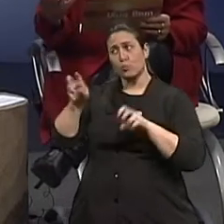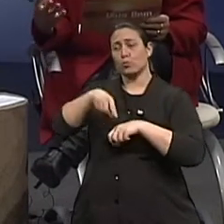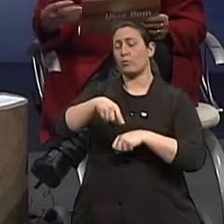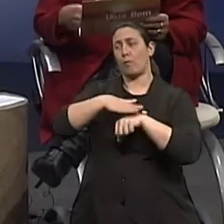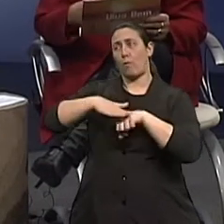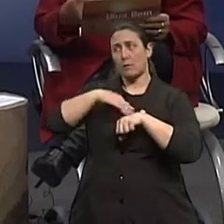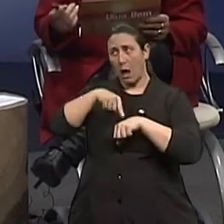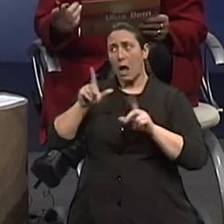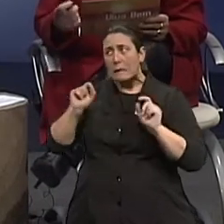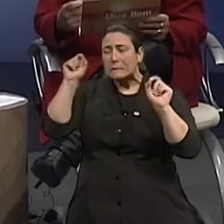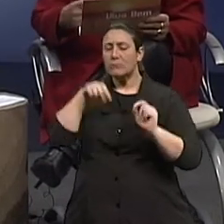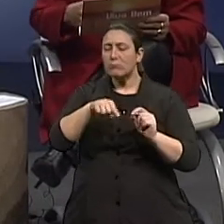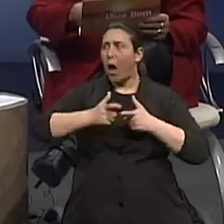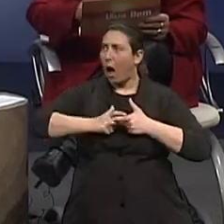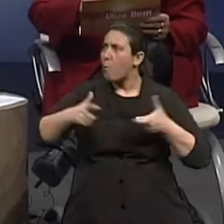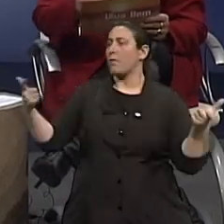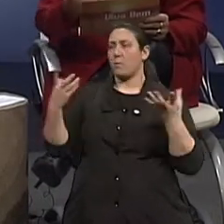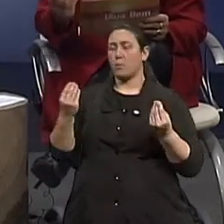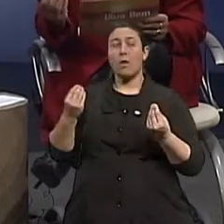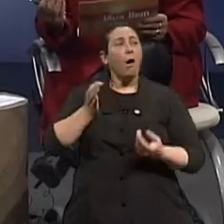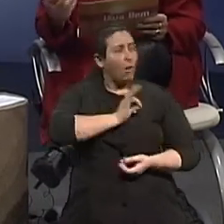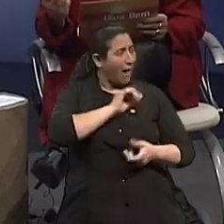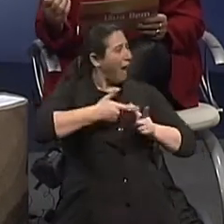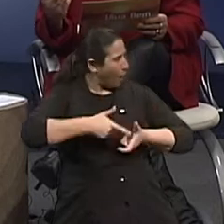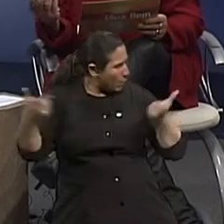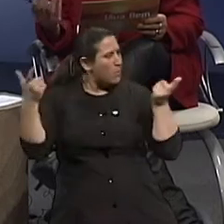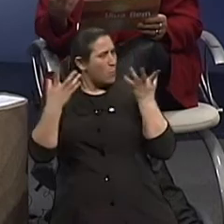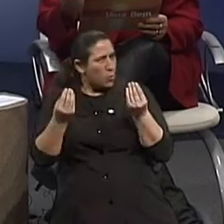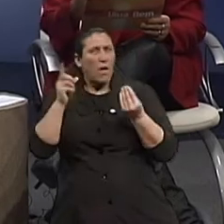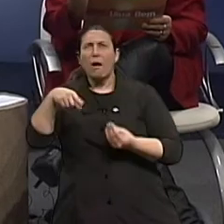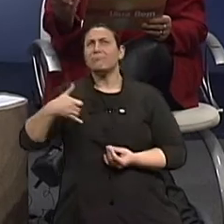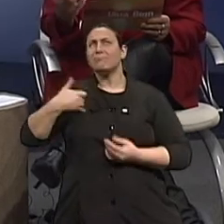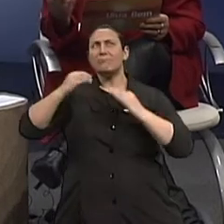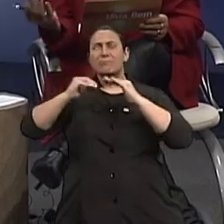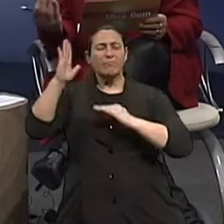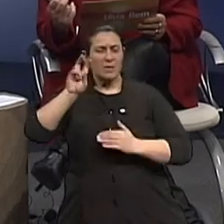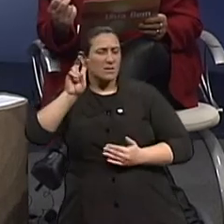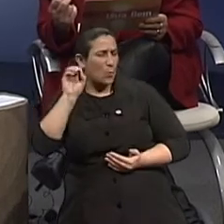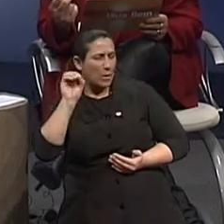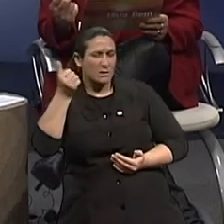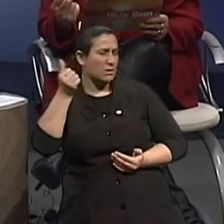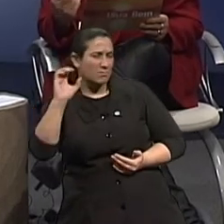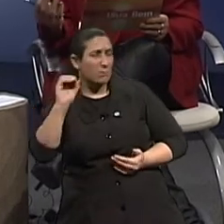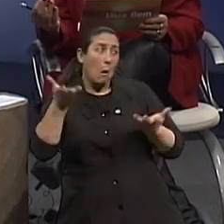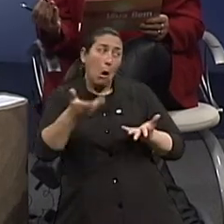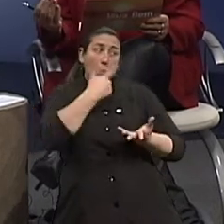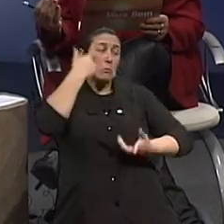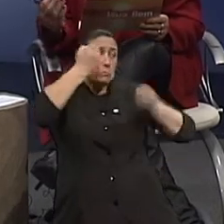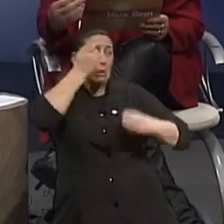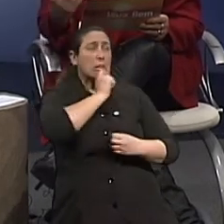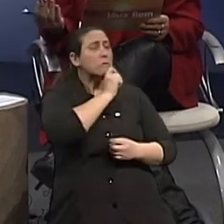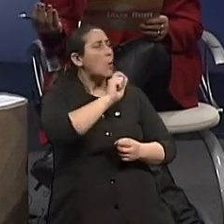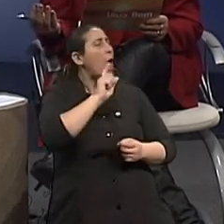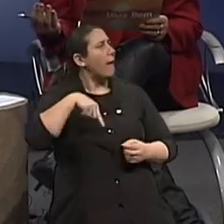falam muito, que está aumentando, que a partir de determinada idade, 50, 60, não sei que informação o senhor vai nos dar nesse